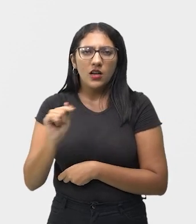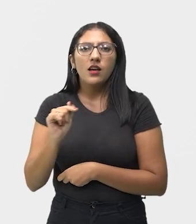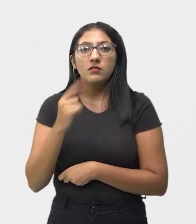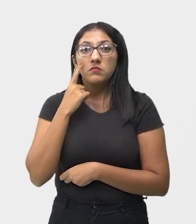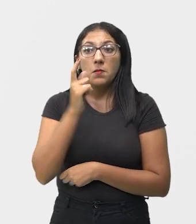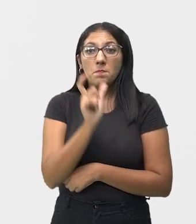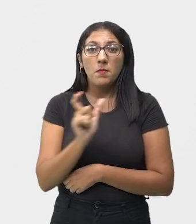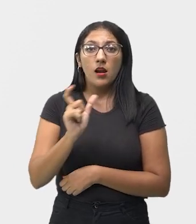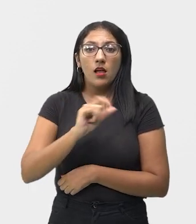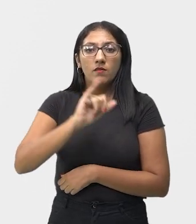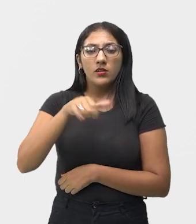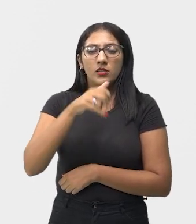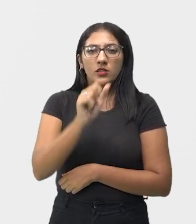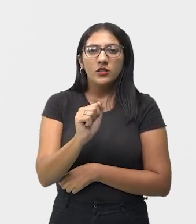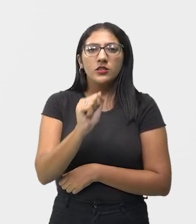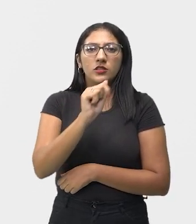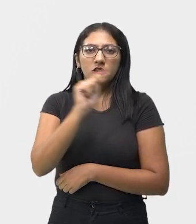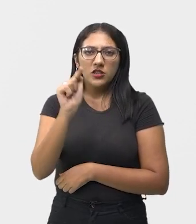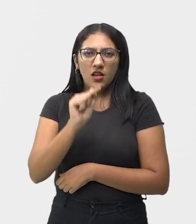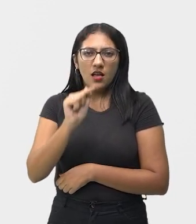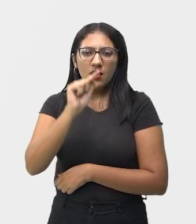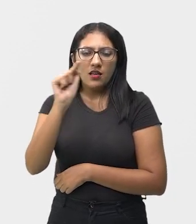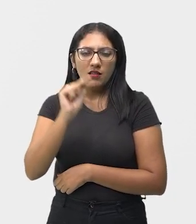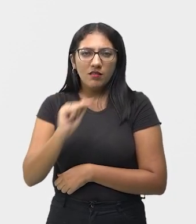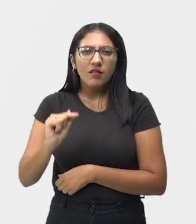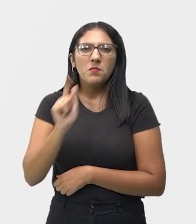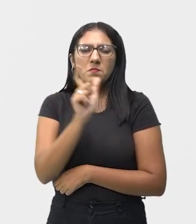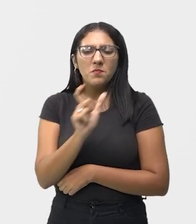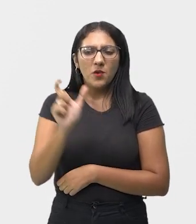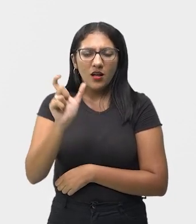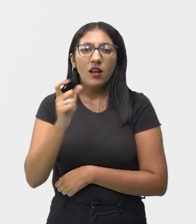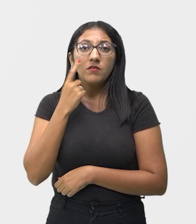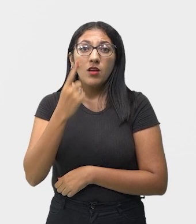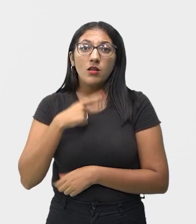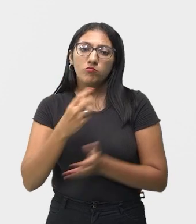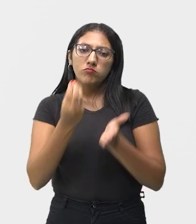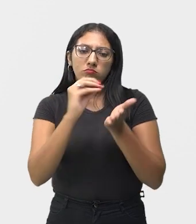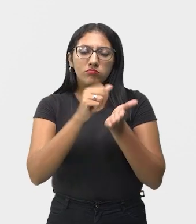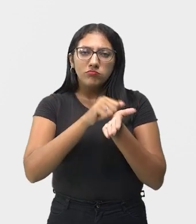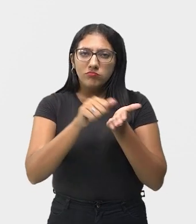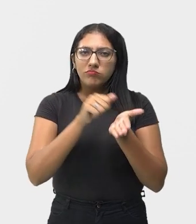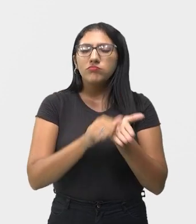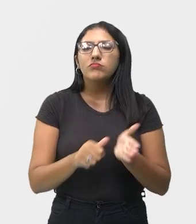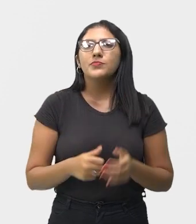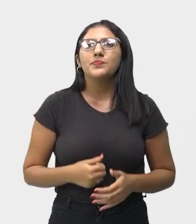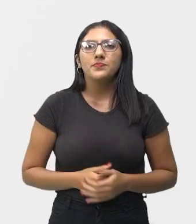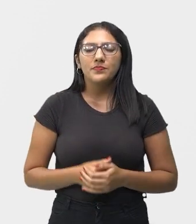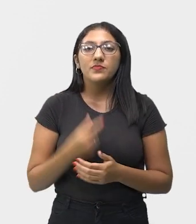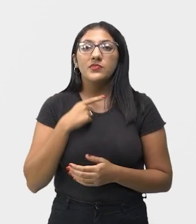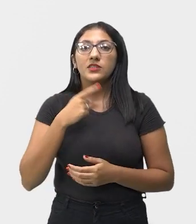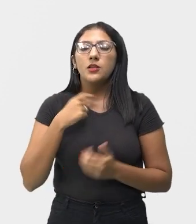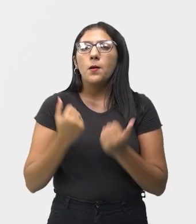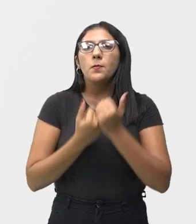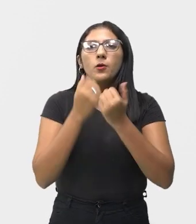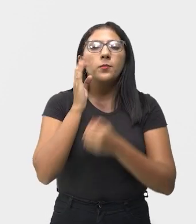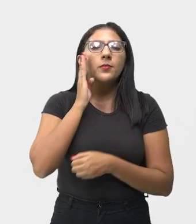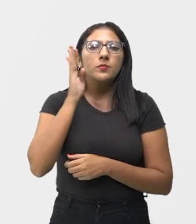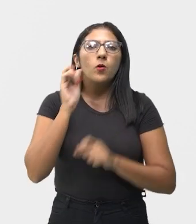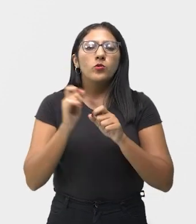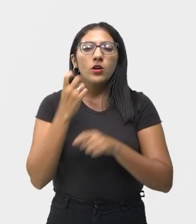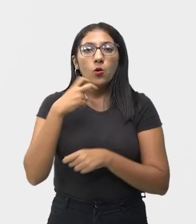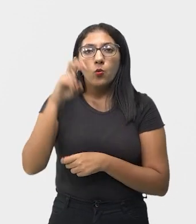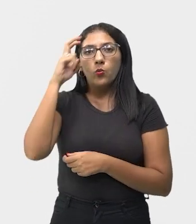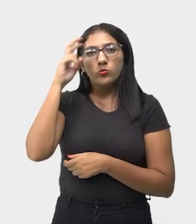Anotem aí, jazz. As palavras que vocês estão vendo que são novidades, vão anotando. Tem como matriz principal a